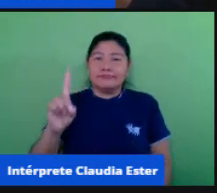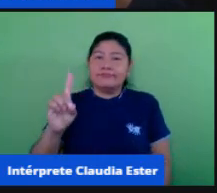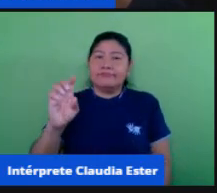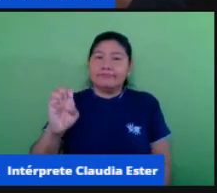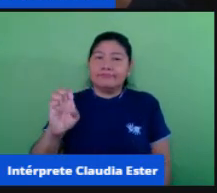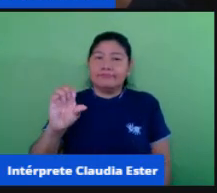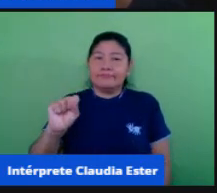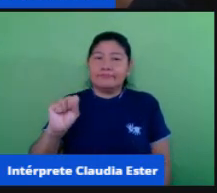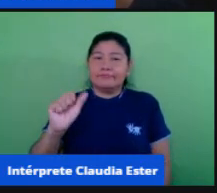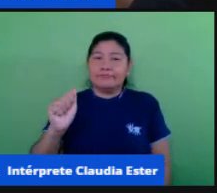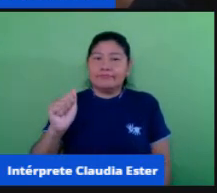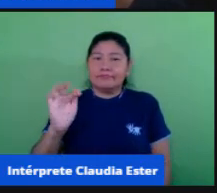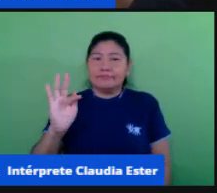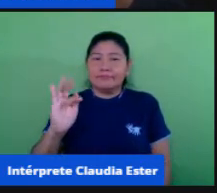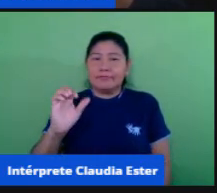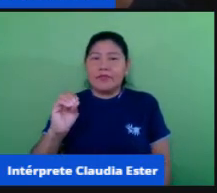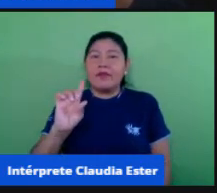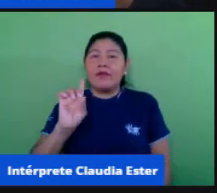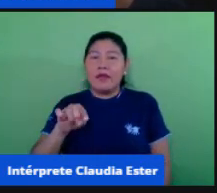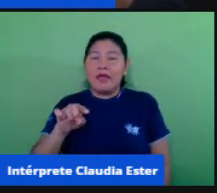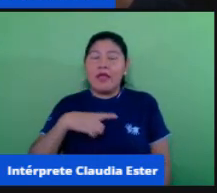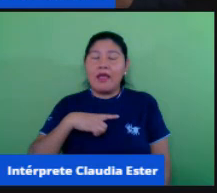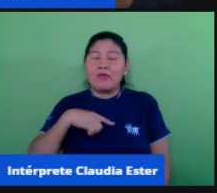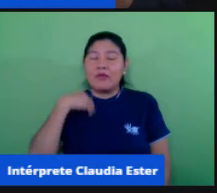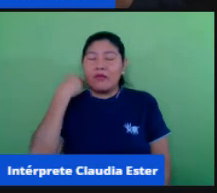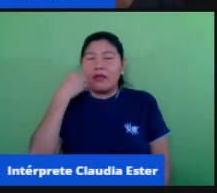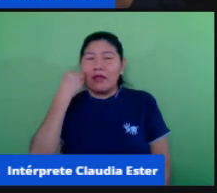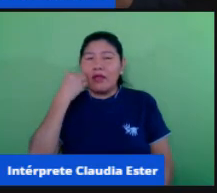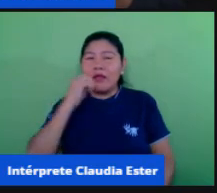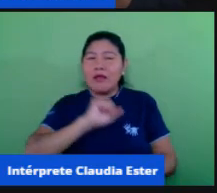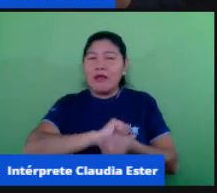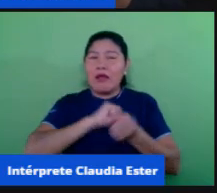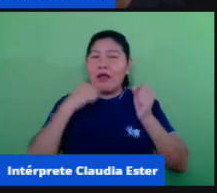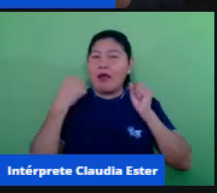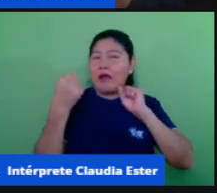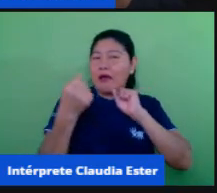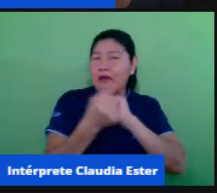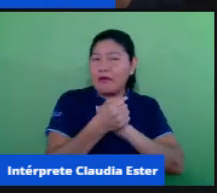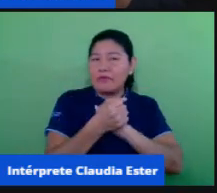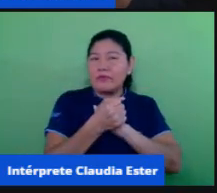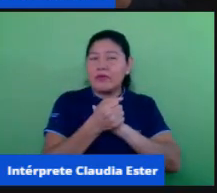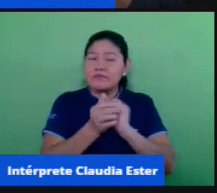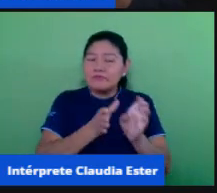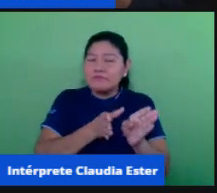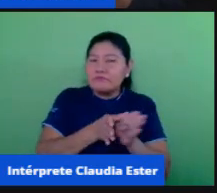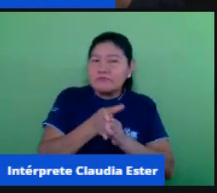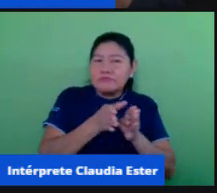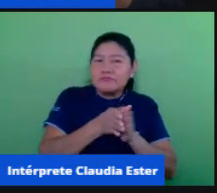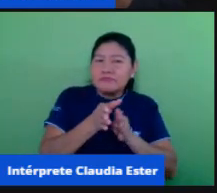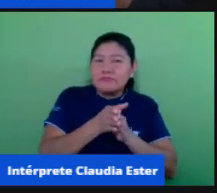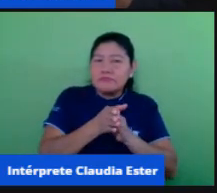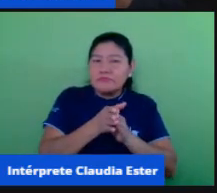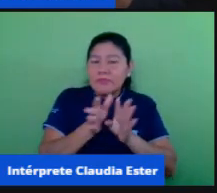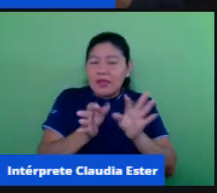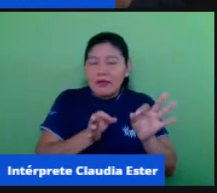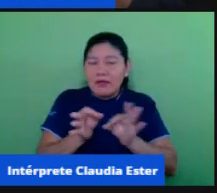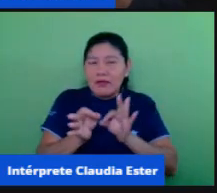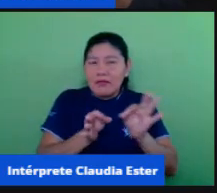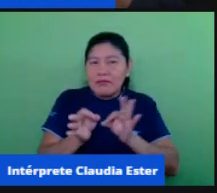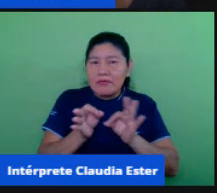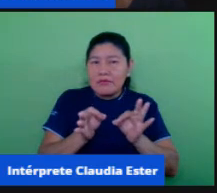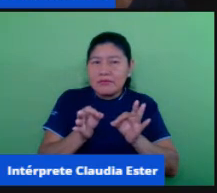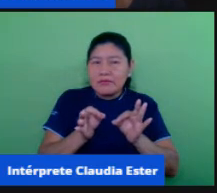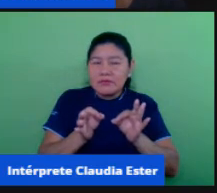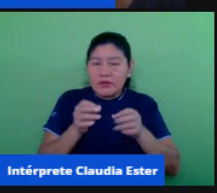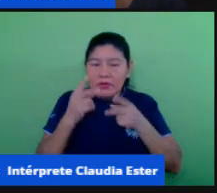adaptar-se aos avanços das tecnologias e orientar o caminho de todos para o domínio e apropriação crítica